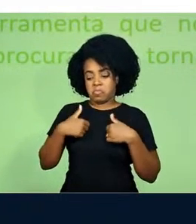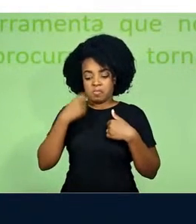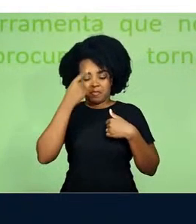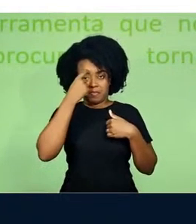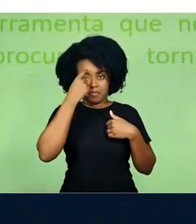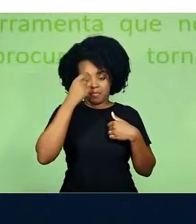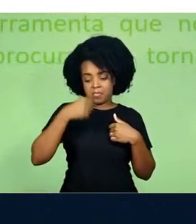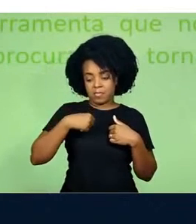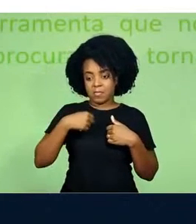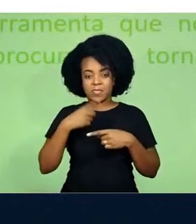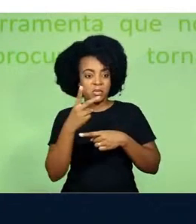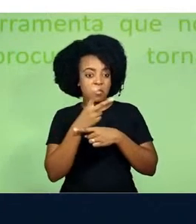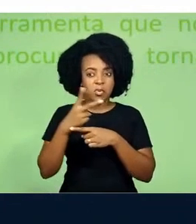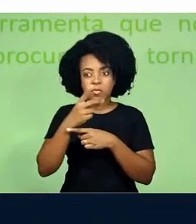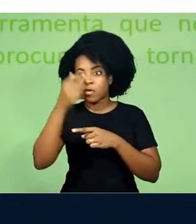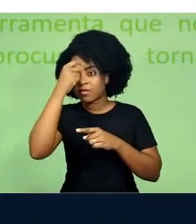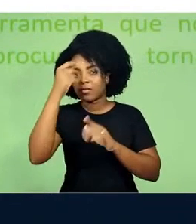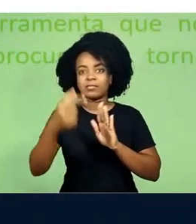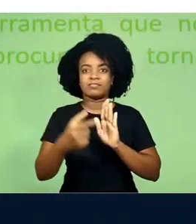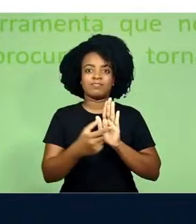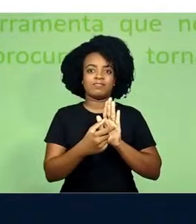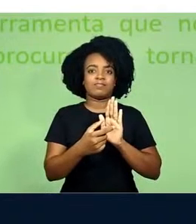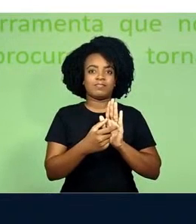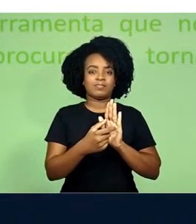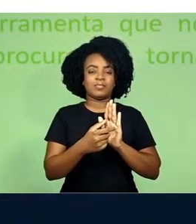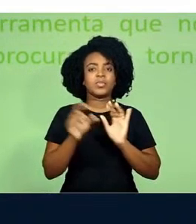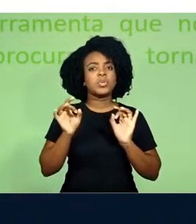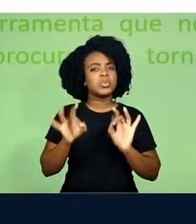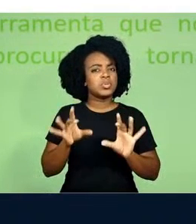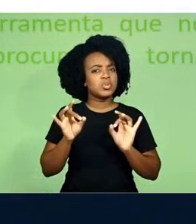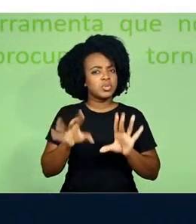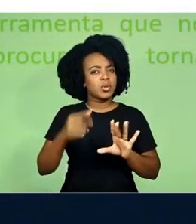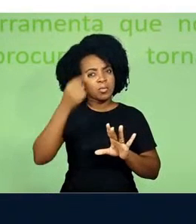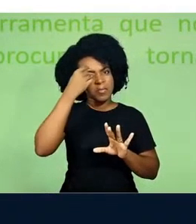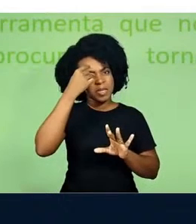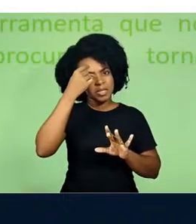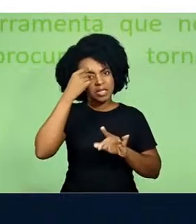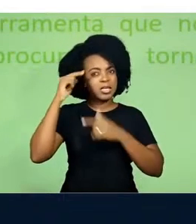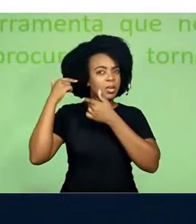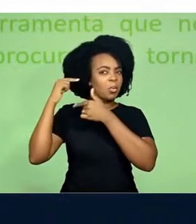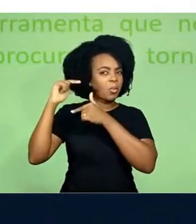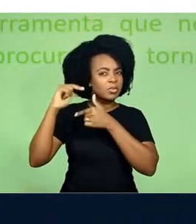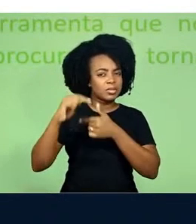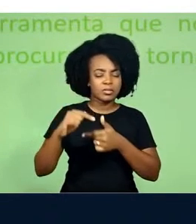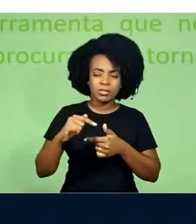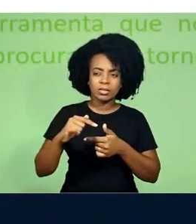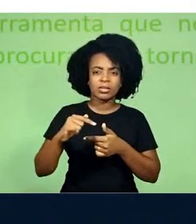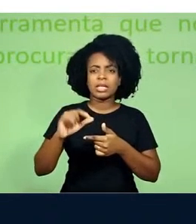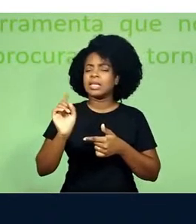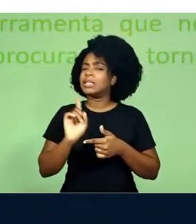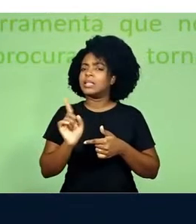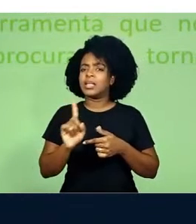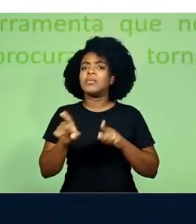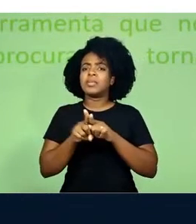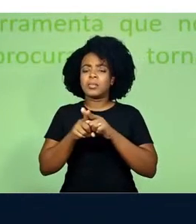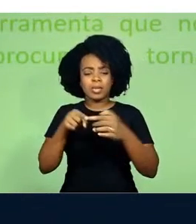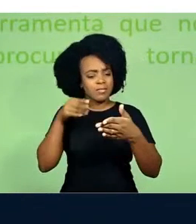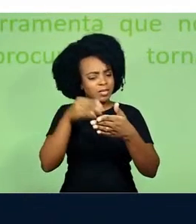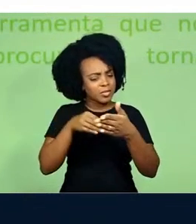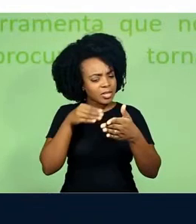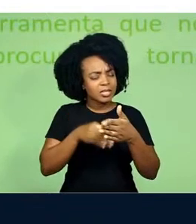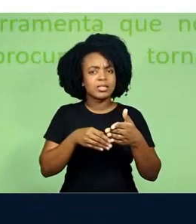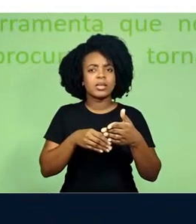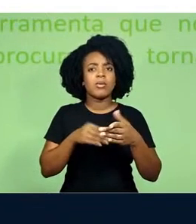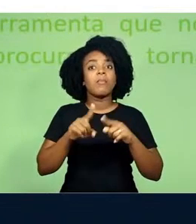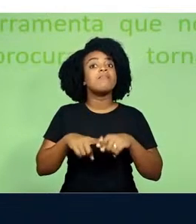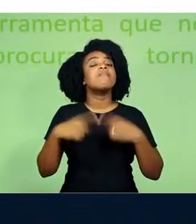essa busca pela inteligência artificial. Não apenas no sentido conservador e pensando as limitações.